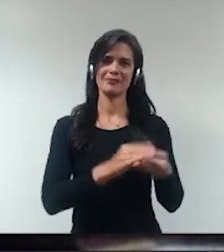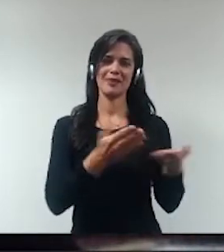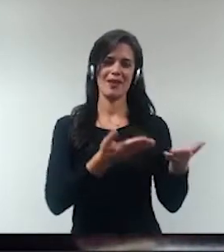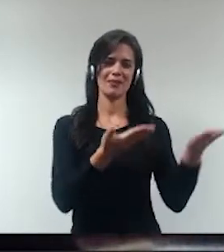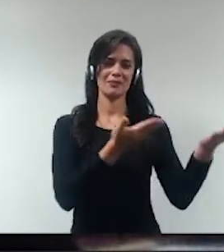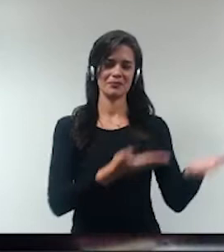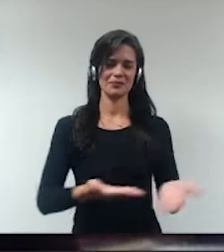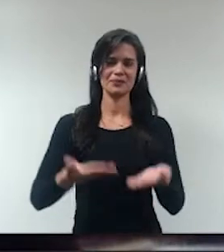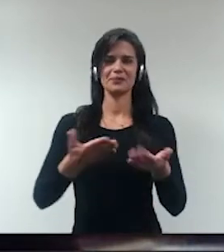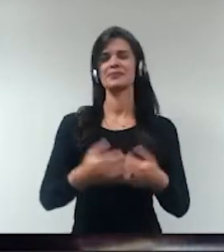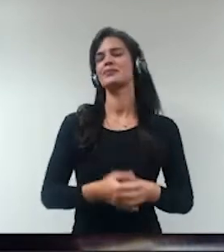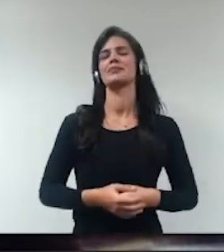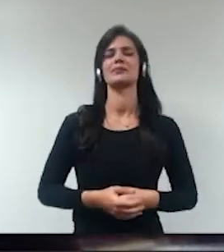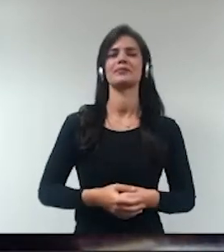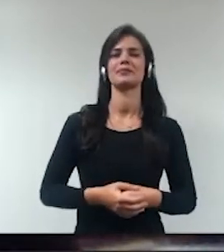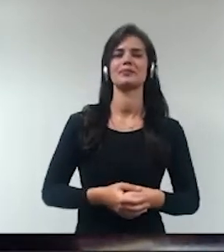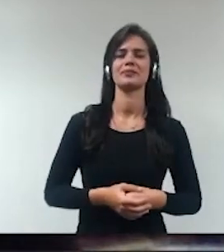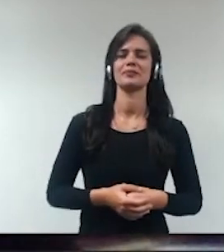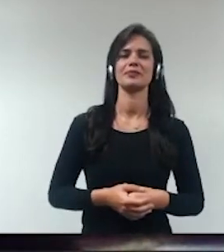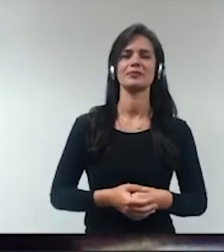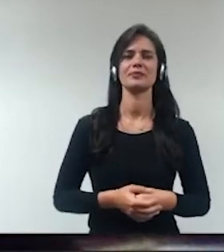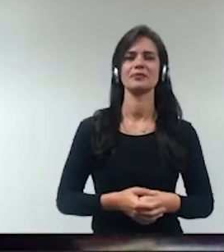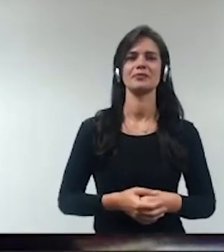com o senhor, fique à vontade. Perfeito.